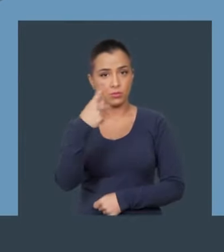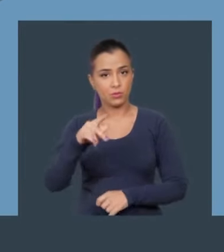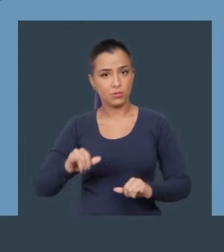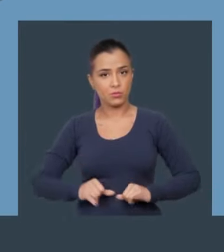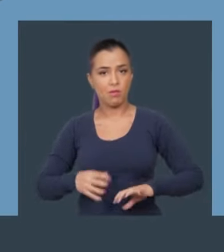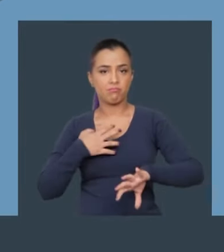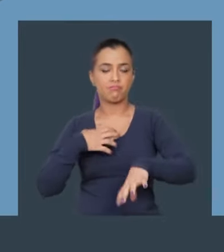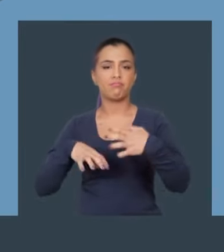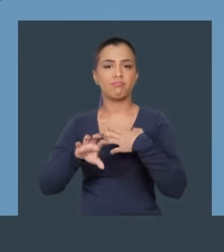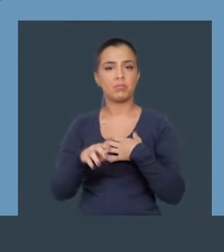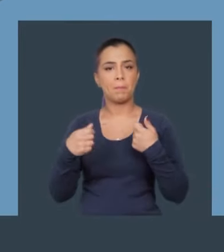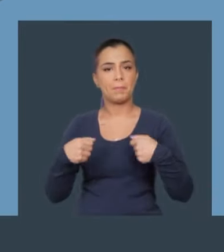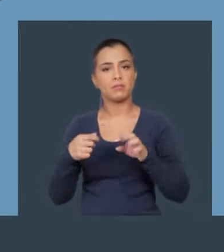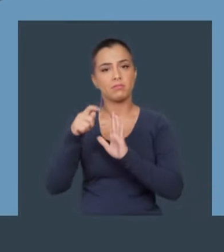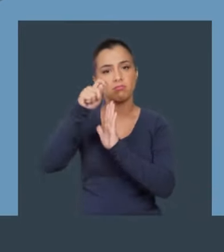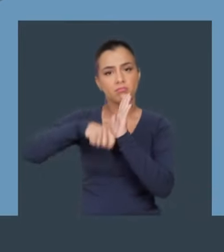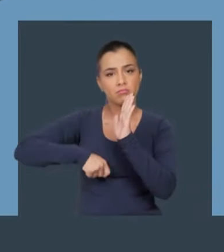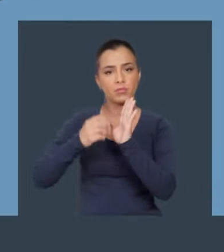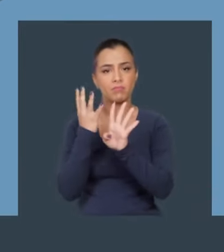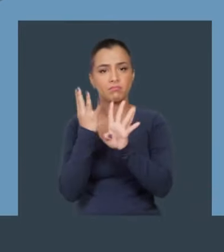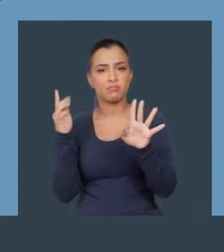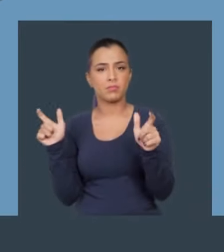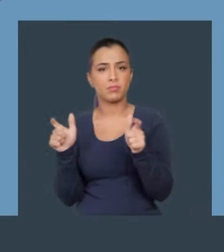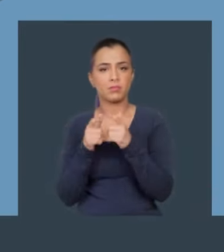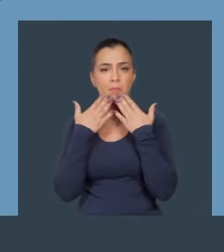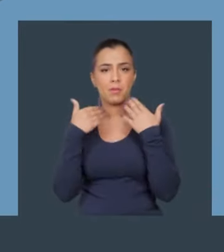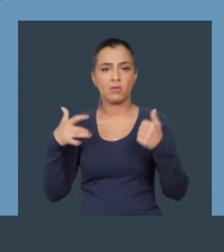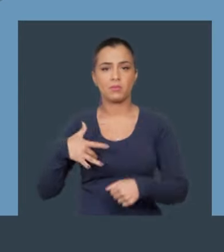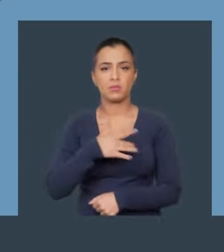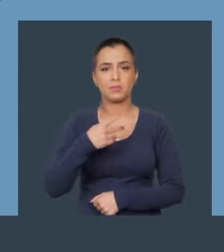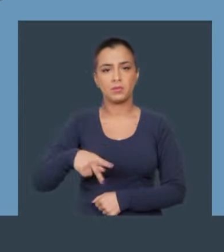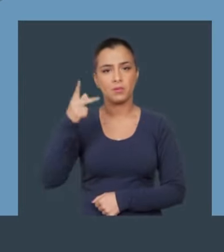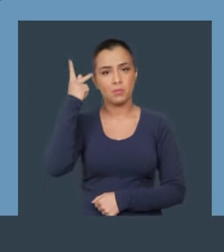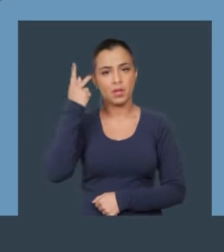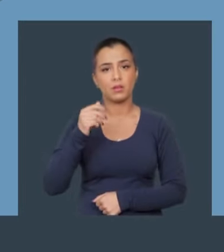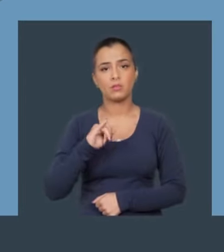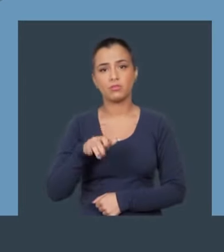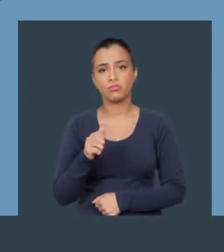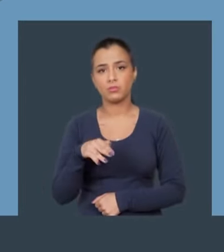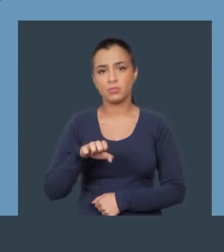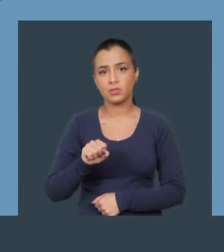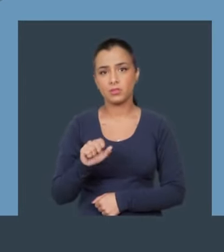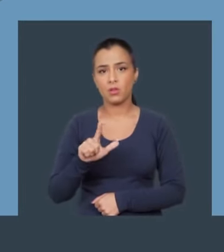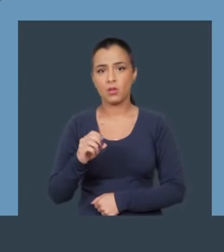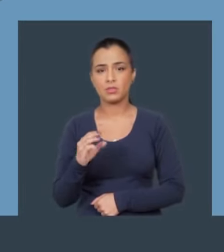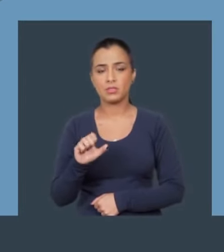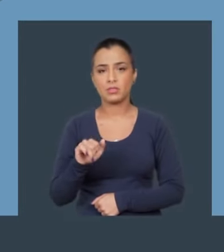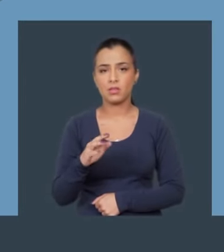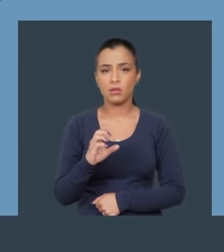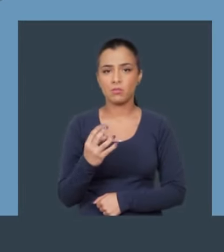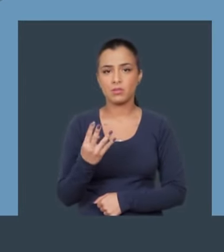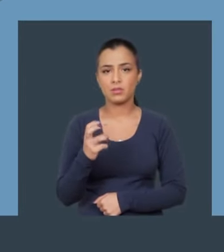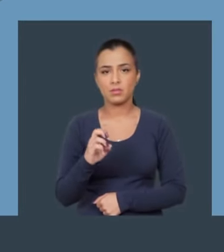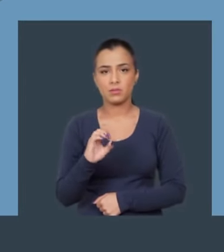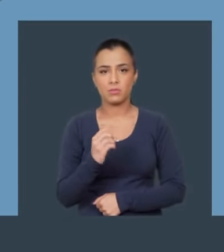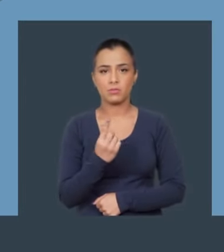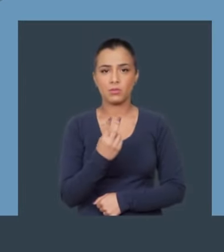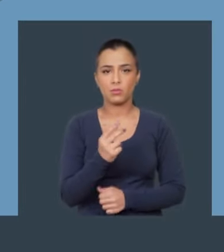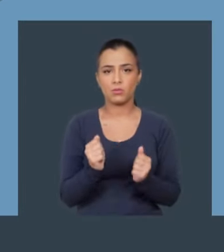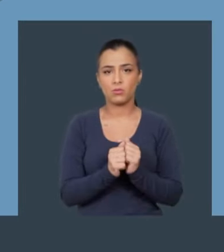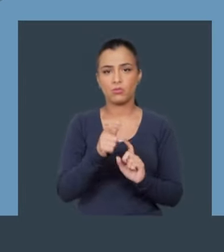imediato. A sua dor é a minha dor. Vamos acabar com a fila dos agendamentos e melhorar a saúde na cidade de São Paulo. Com James Lossaco,